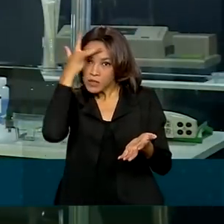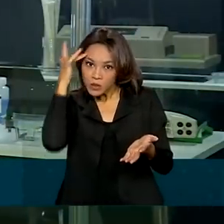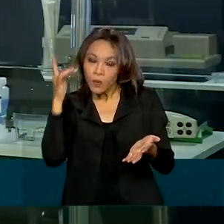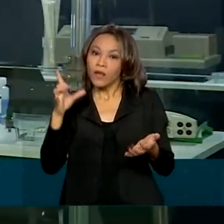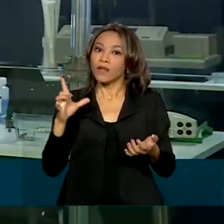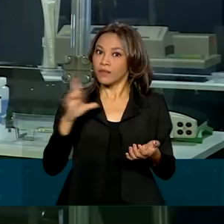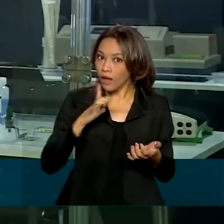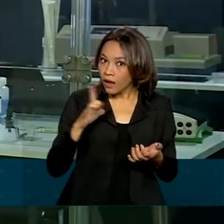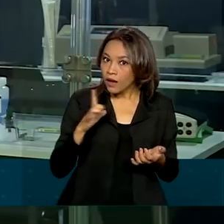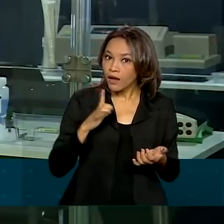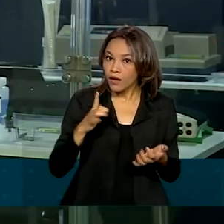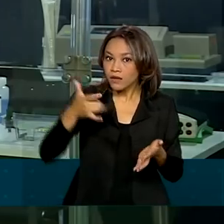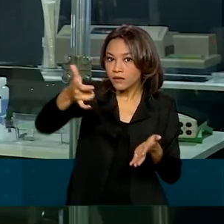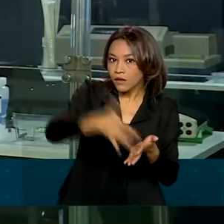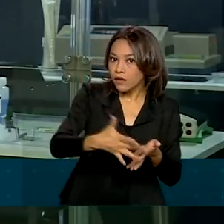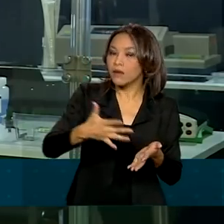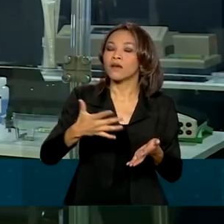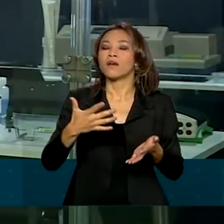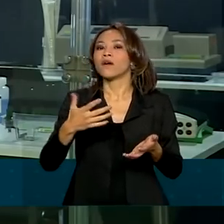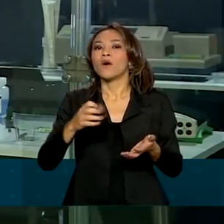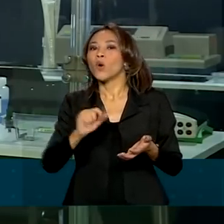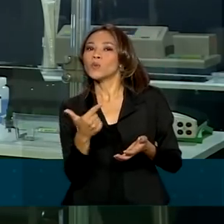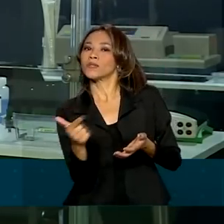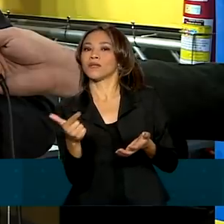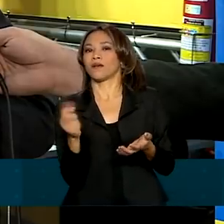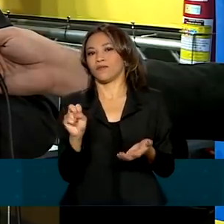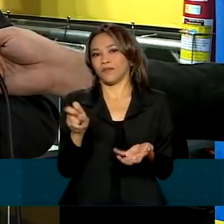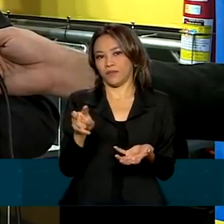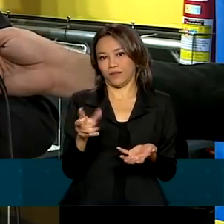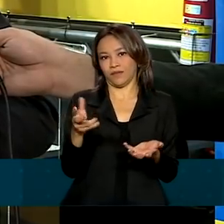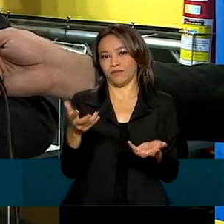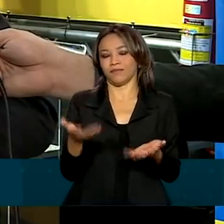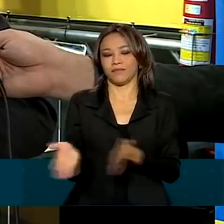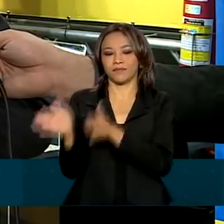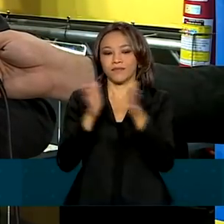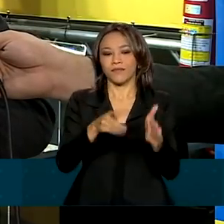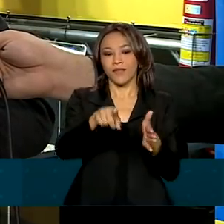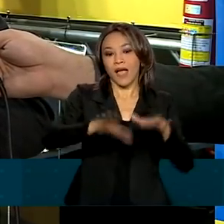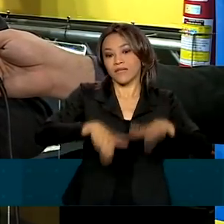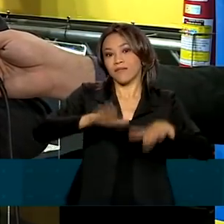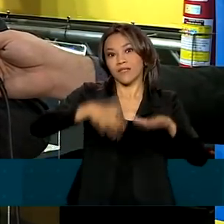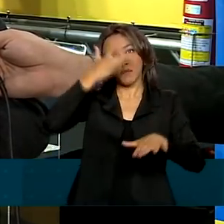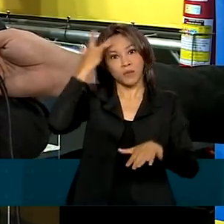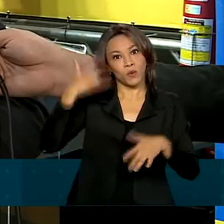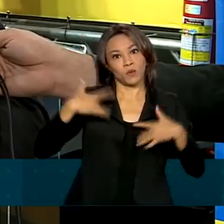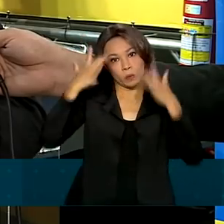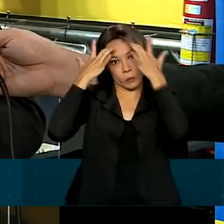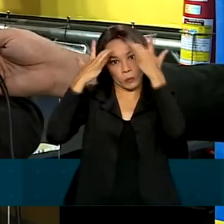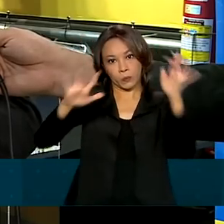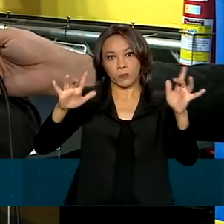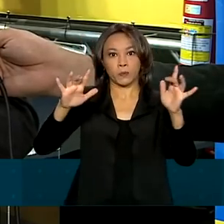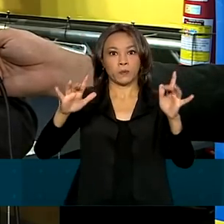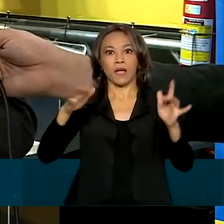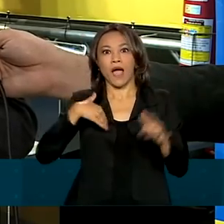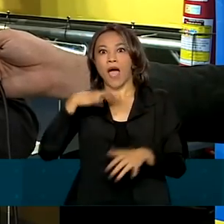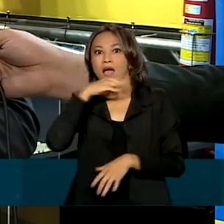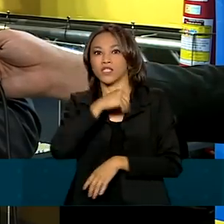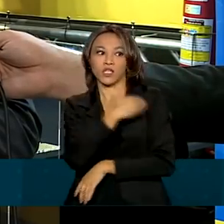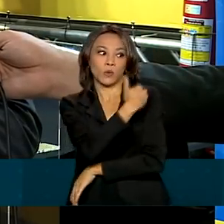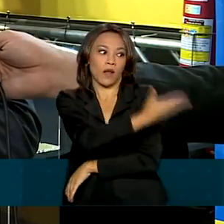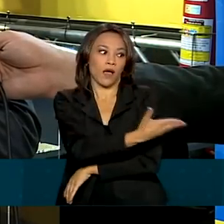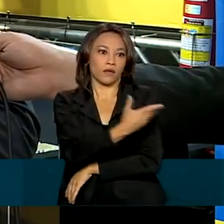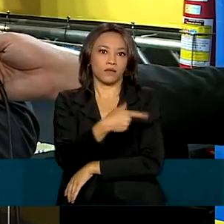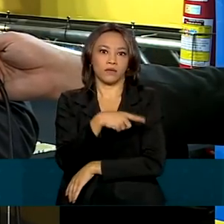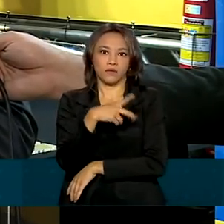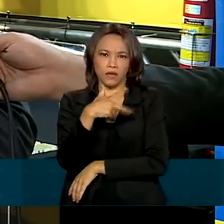tem a presença do vírus no seu organismo ou não. Às vezes as pessoas não se dão conta disso. Tudo isso está do lado e a pessoa não nota